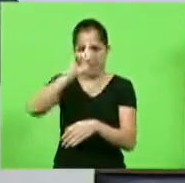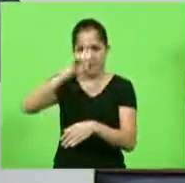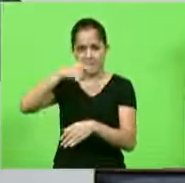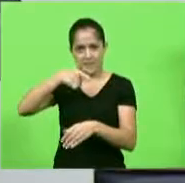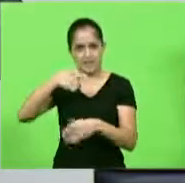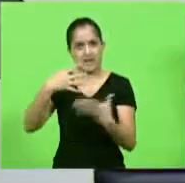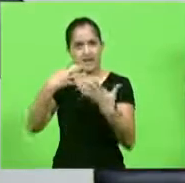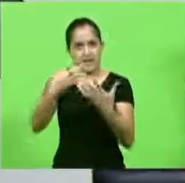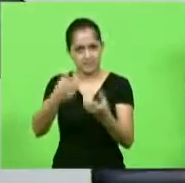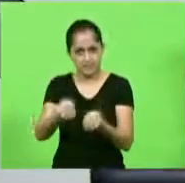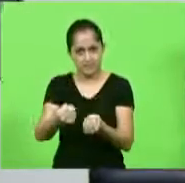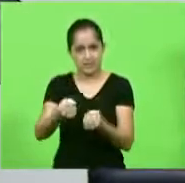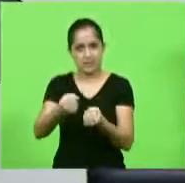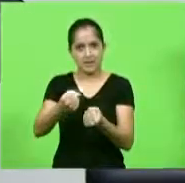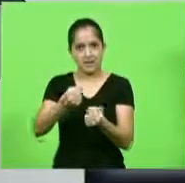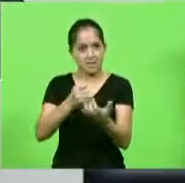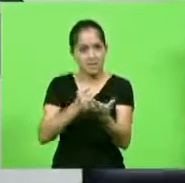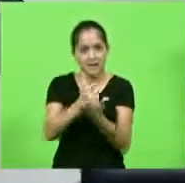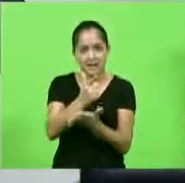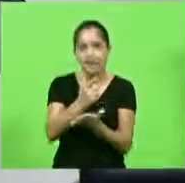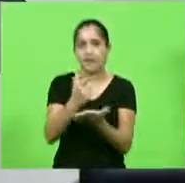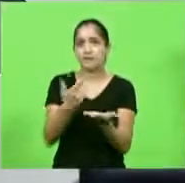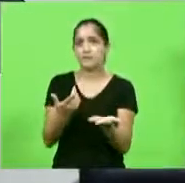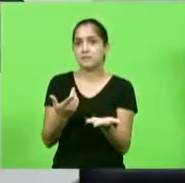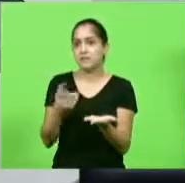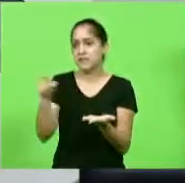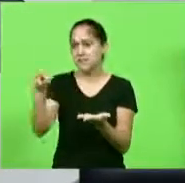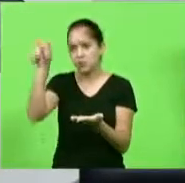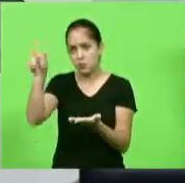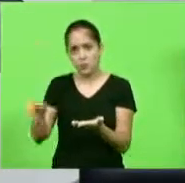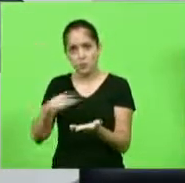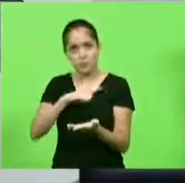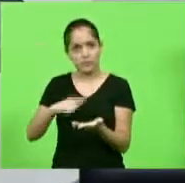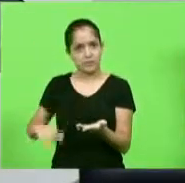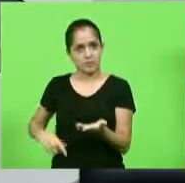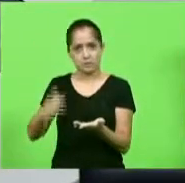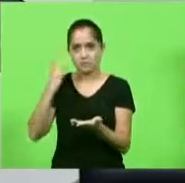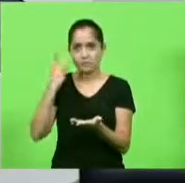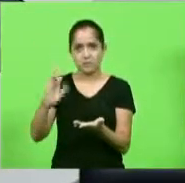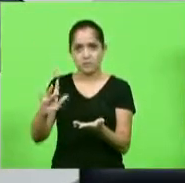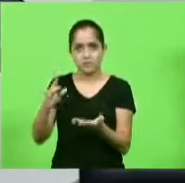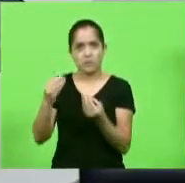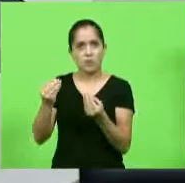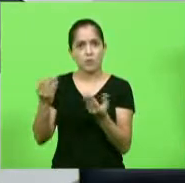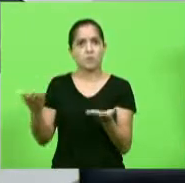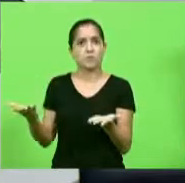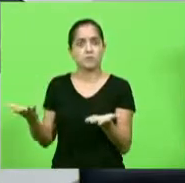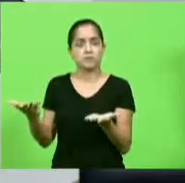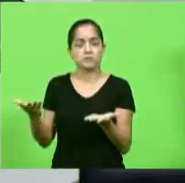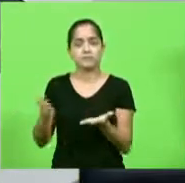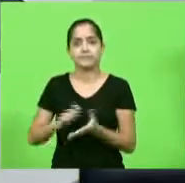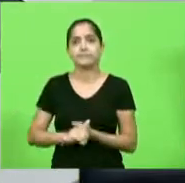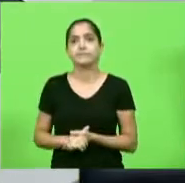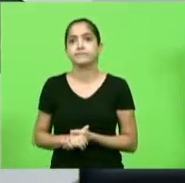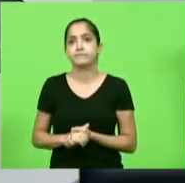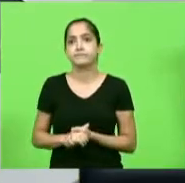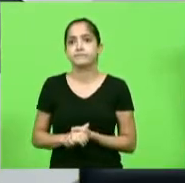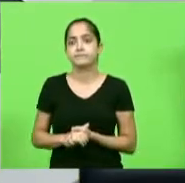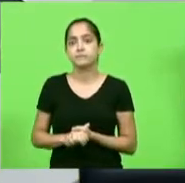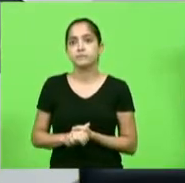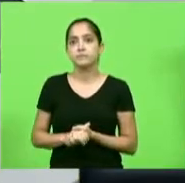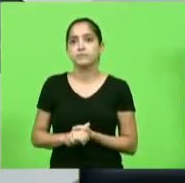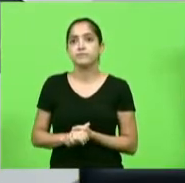pagamento de 33 milhões de reais e o governador não sabe? Conta outra, né governador